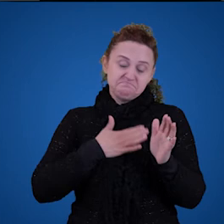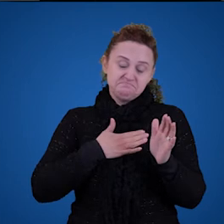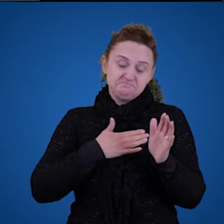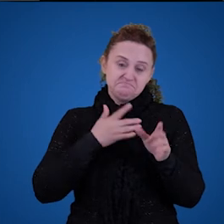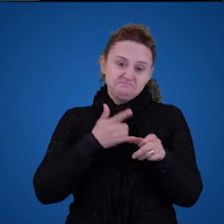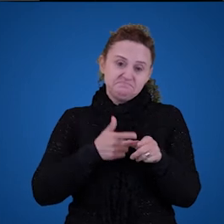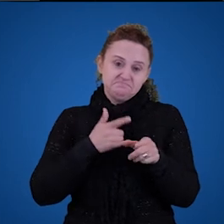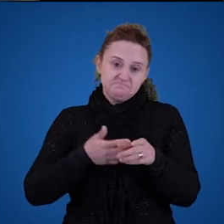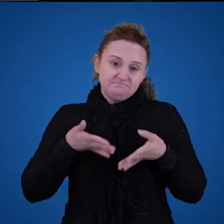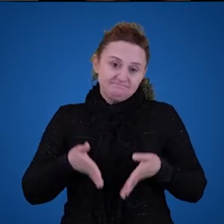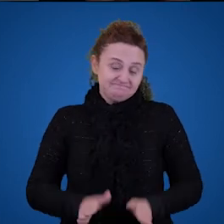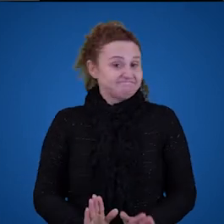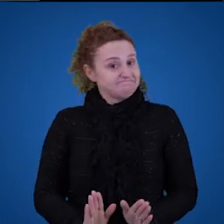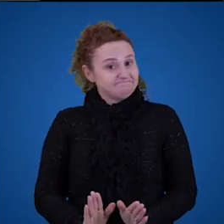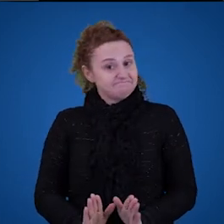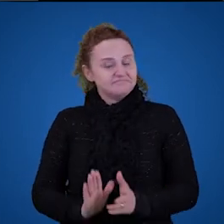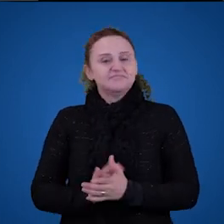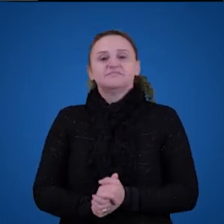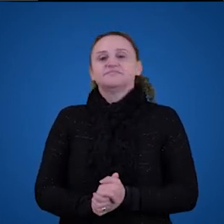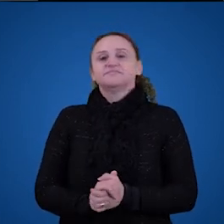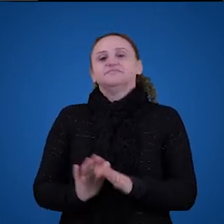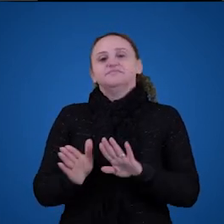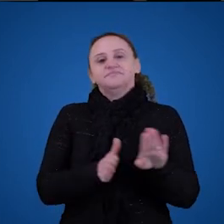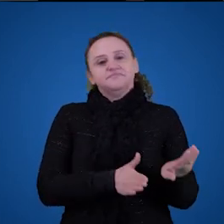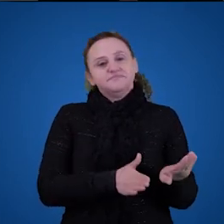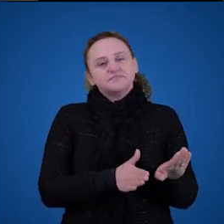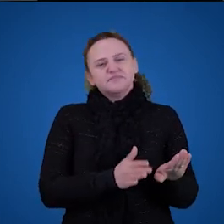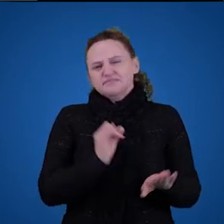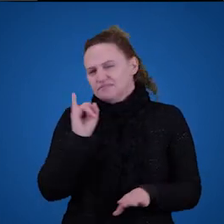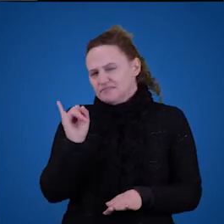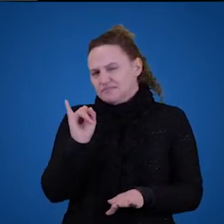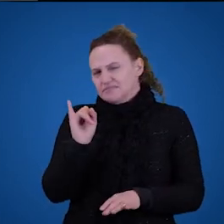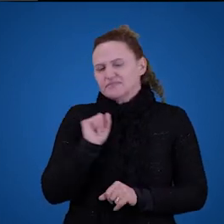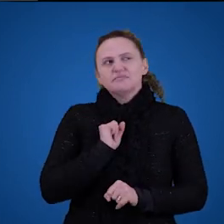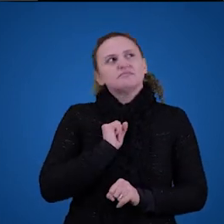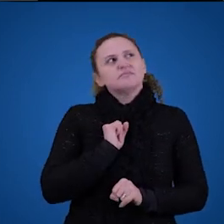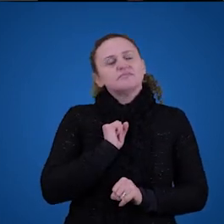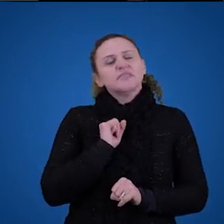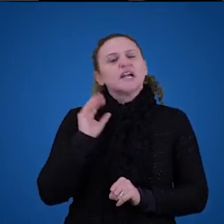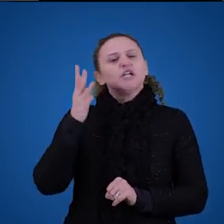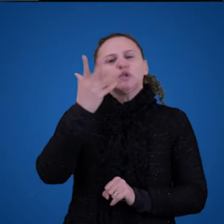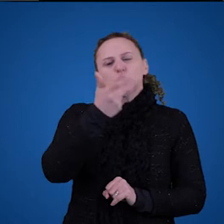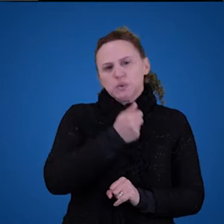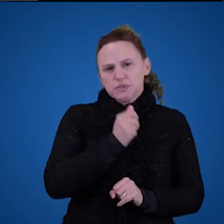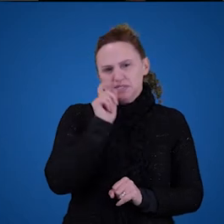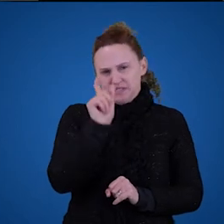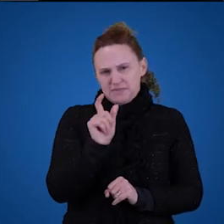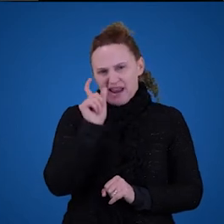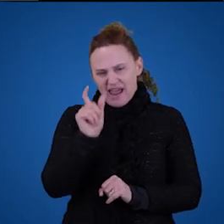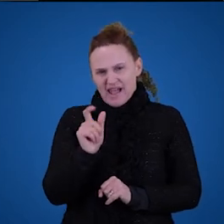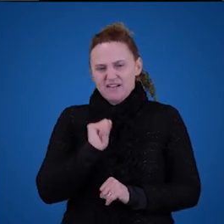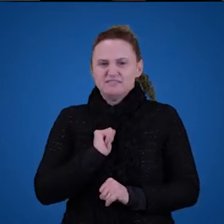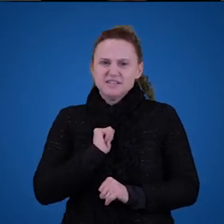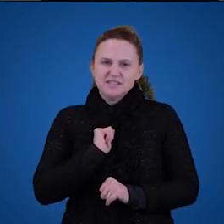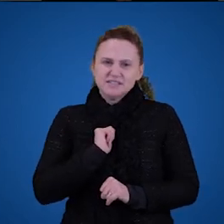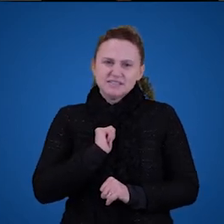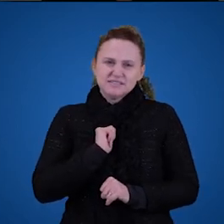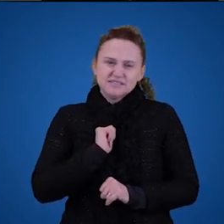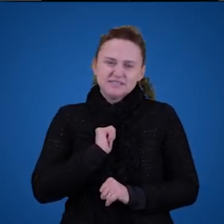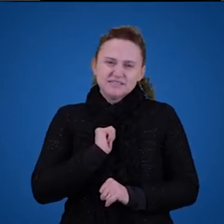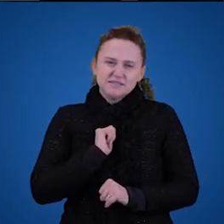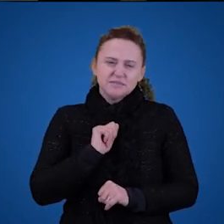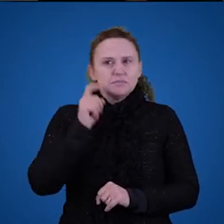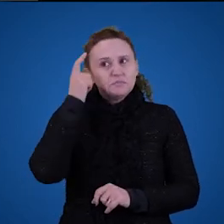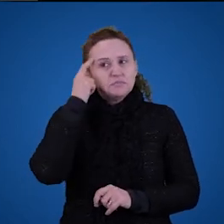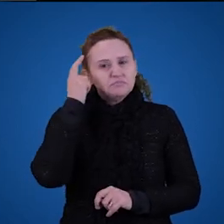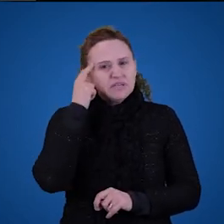Agora, para e pense, e isso aqui é relevante, será que todas as palavras referem algo no mundo de fato? Podem pausar